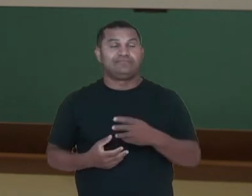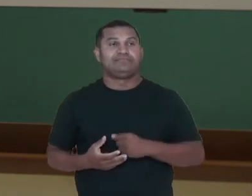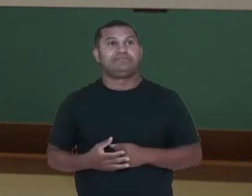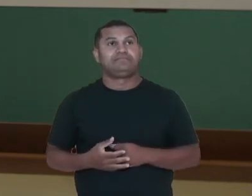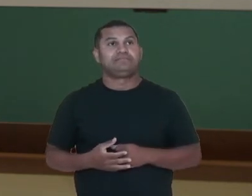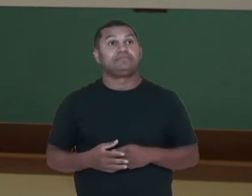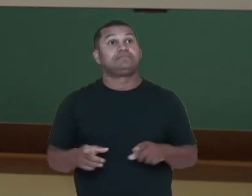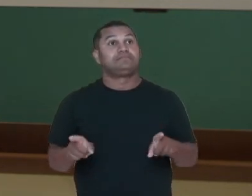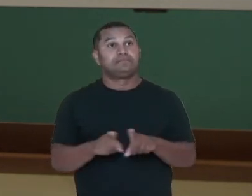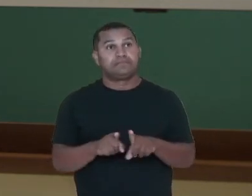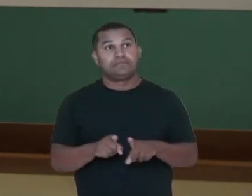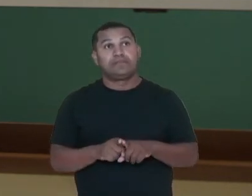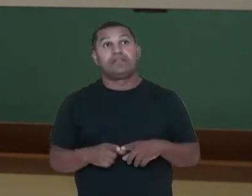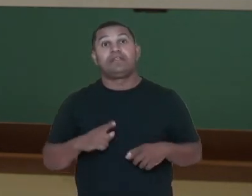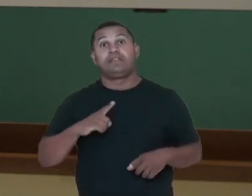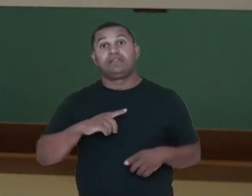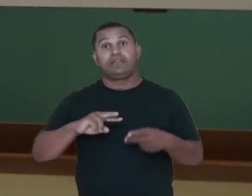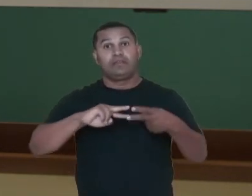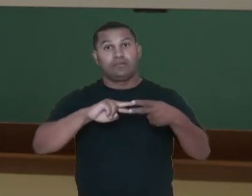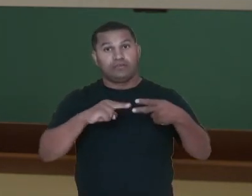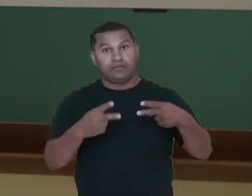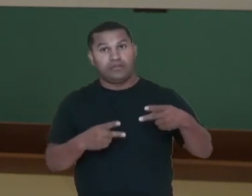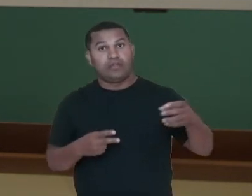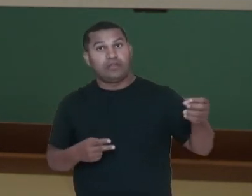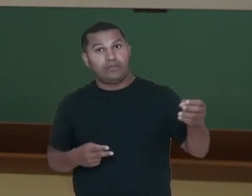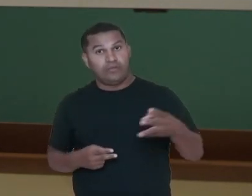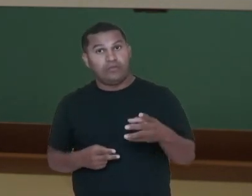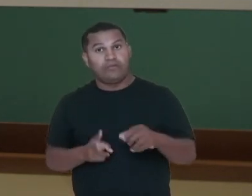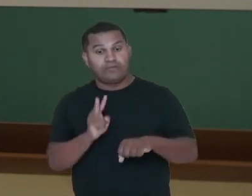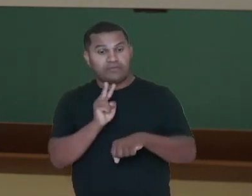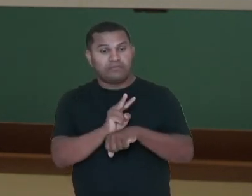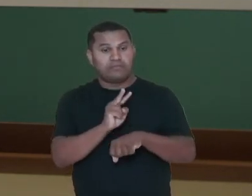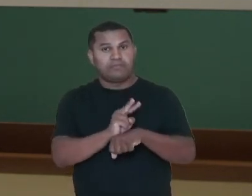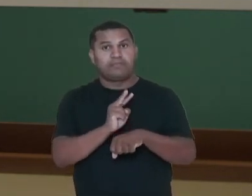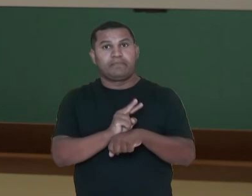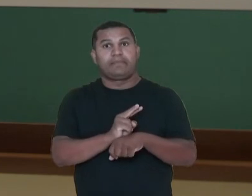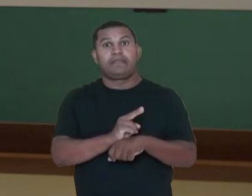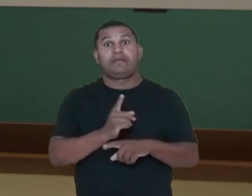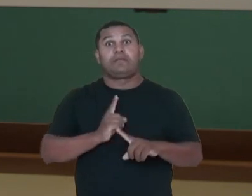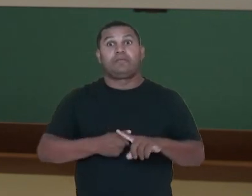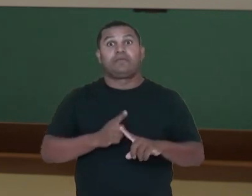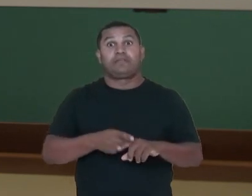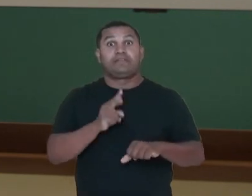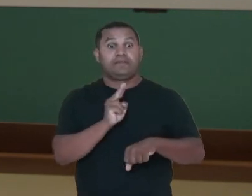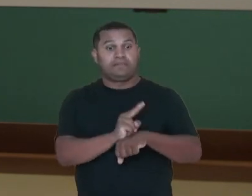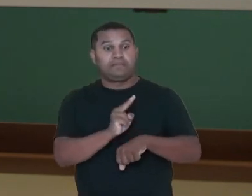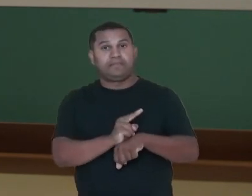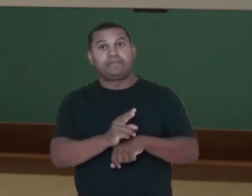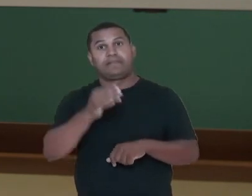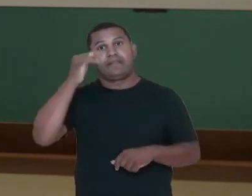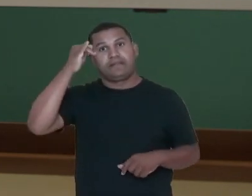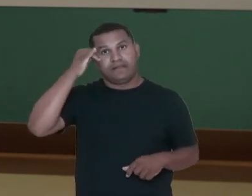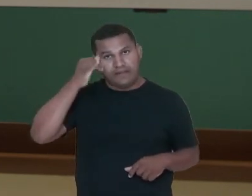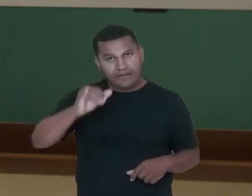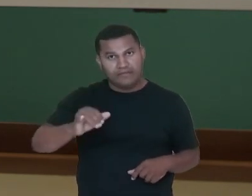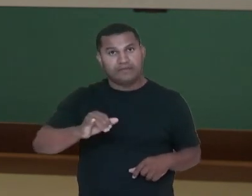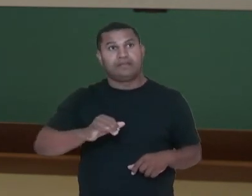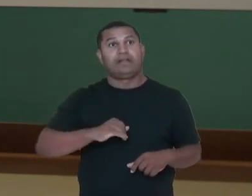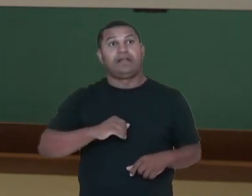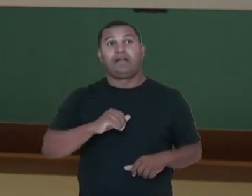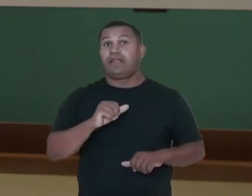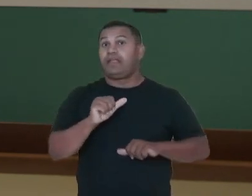reparo. Como eu falei, nosso corpo vai reparando os erros, mas se a mutação ocorrer nesses genes de reparo, ele não consegue mais